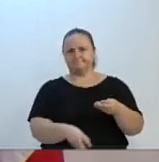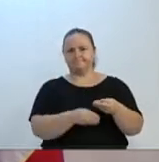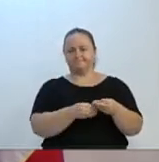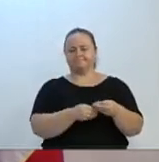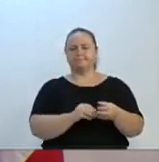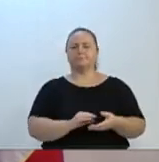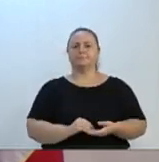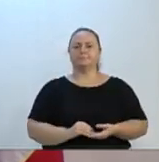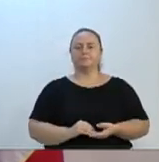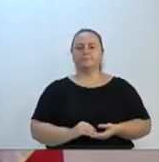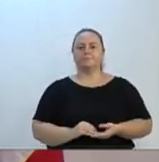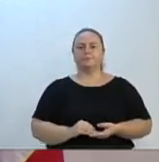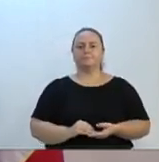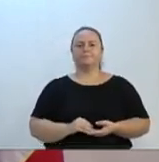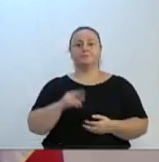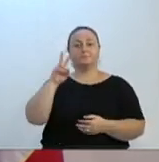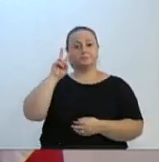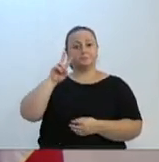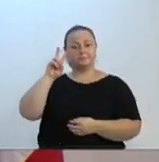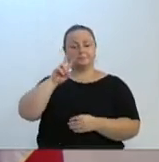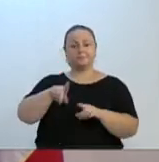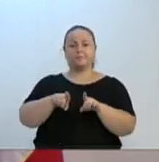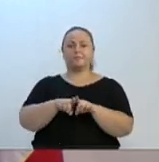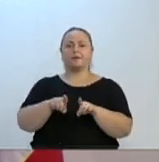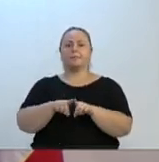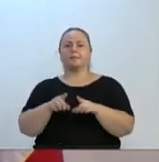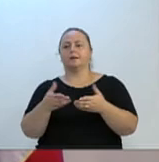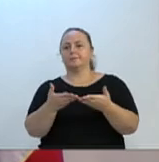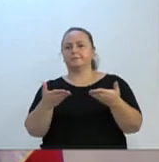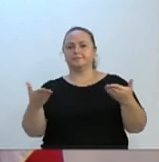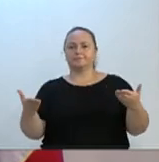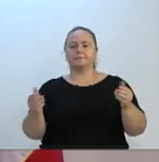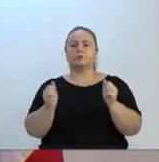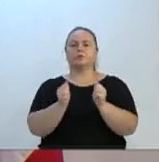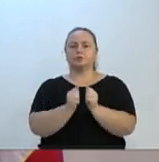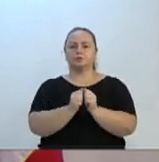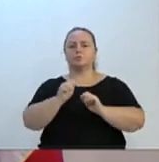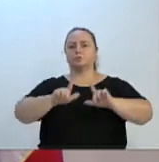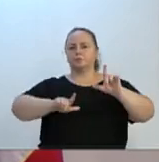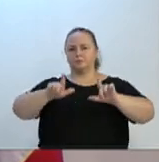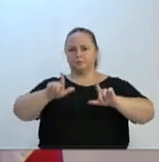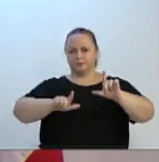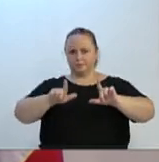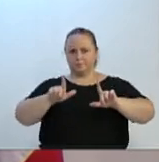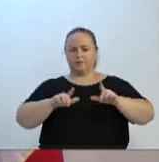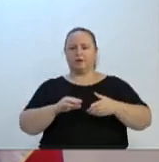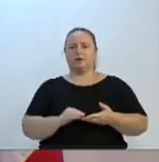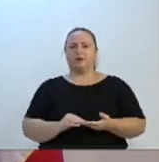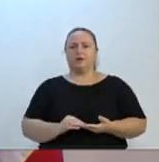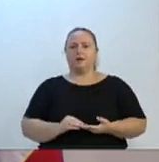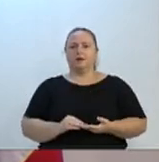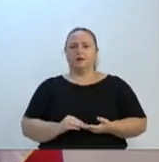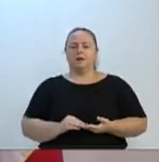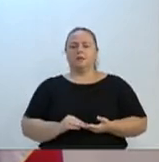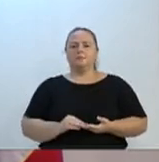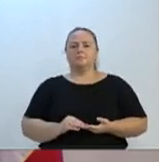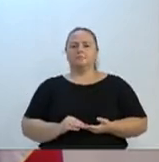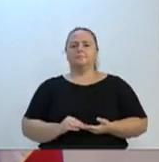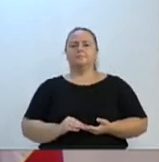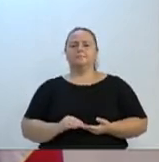Lembrar, mais uma vez, a todos que acompanham a TV Legislativa, da importância,